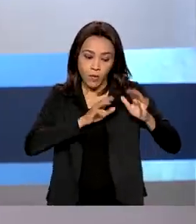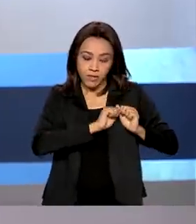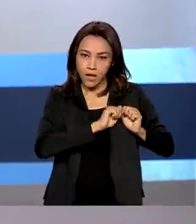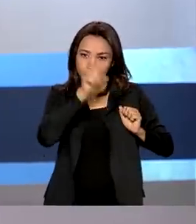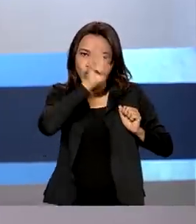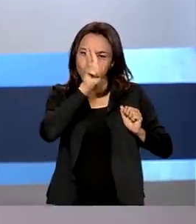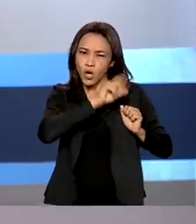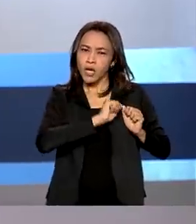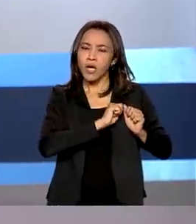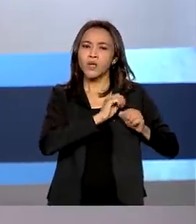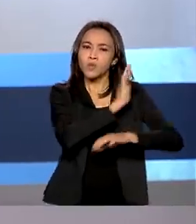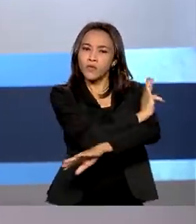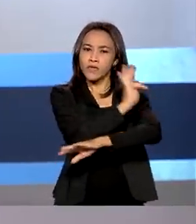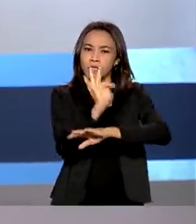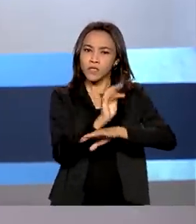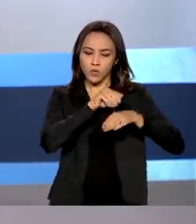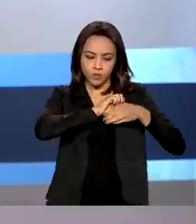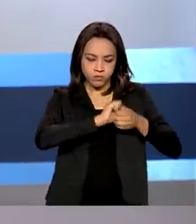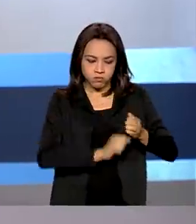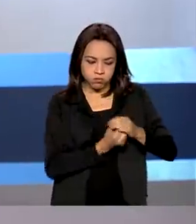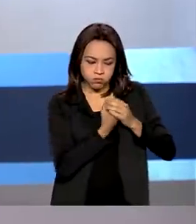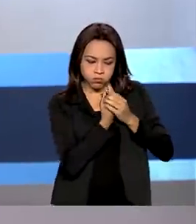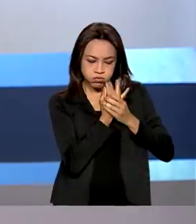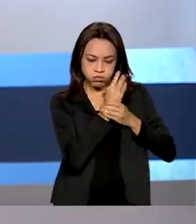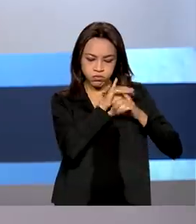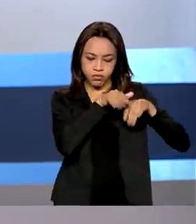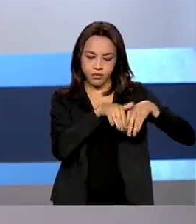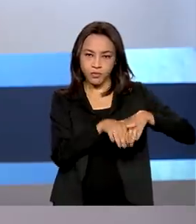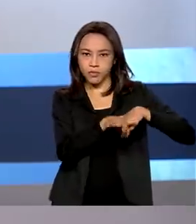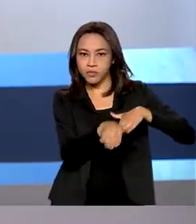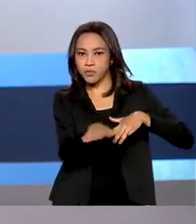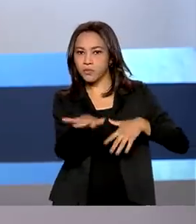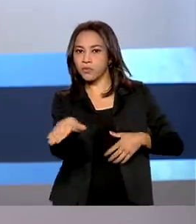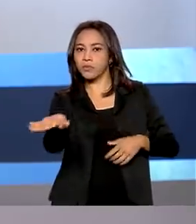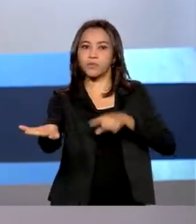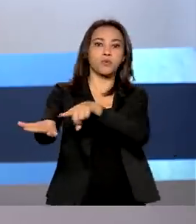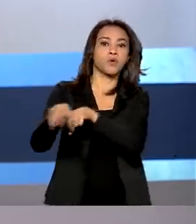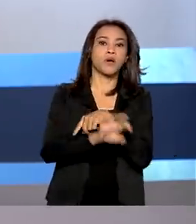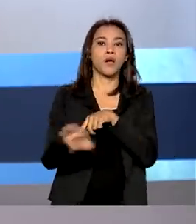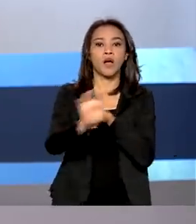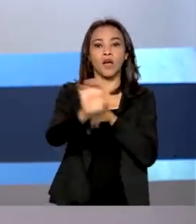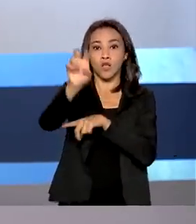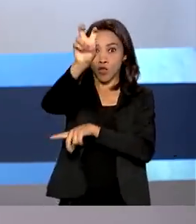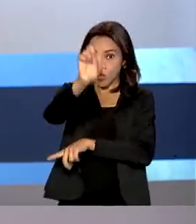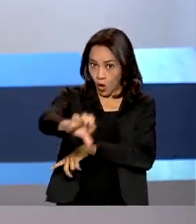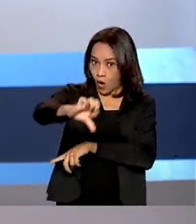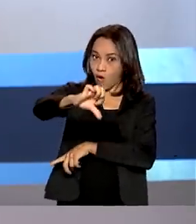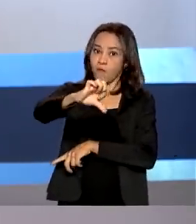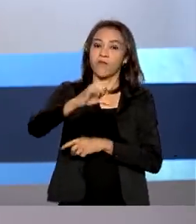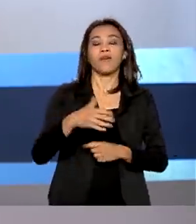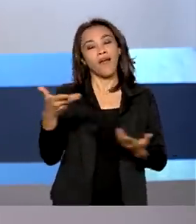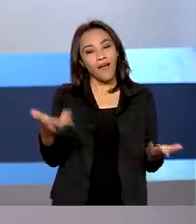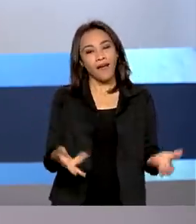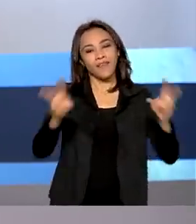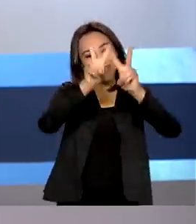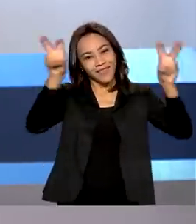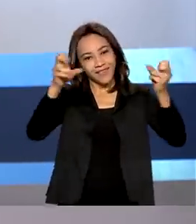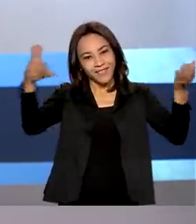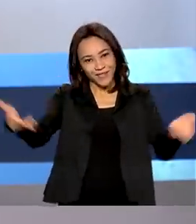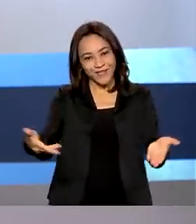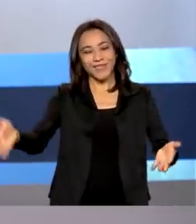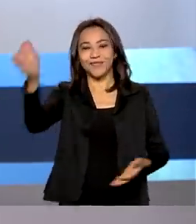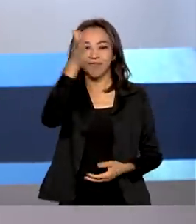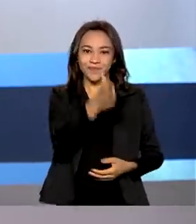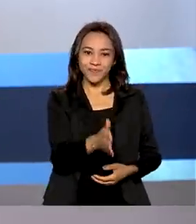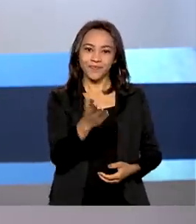histórica do Rio São Francisco em Minas Gerais e percorre os nove estados do Nordeste. Esse é um dos destaques desta edição e veja